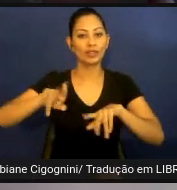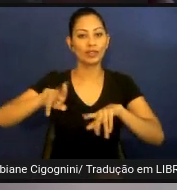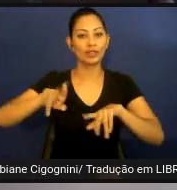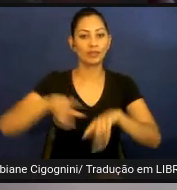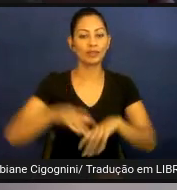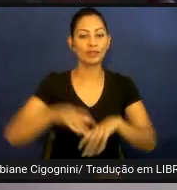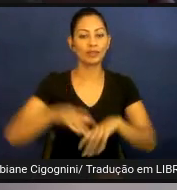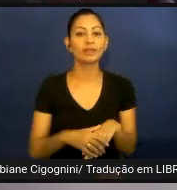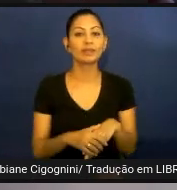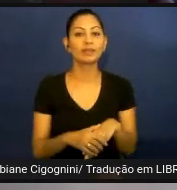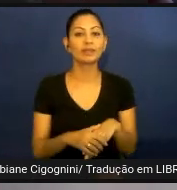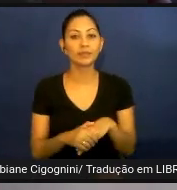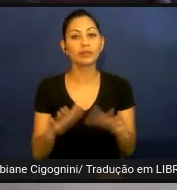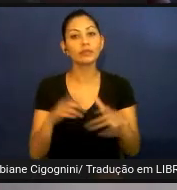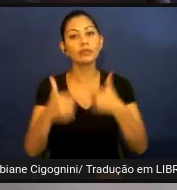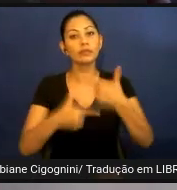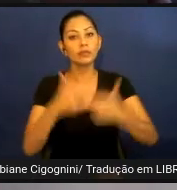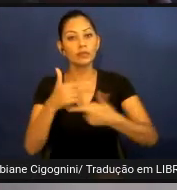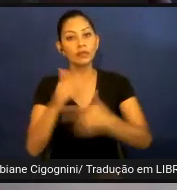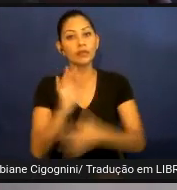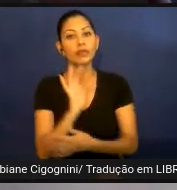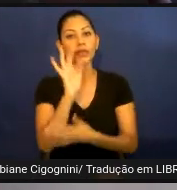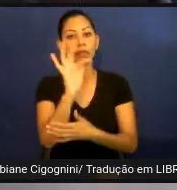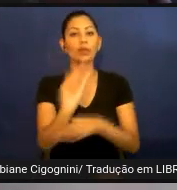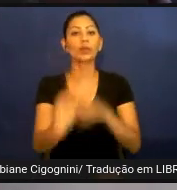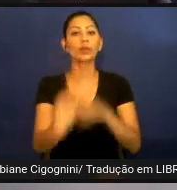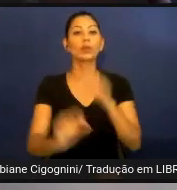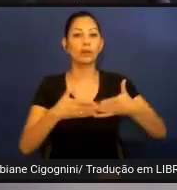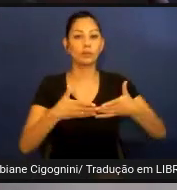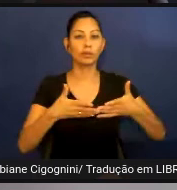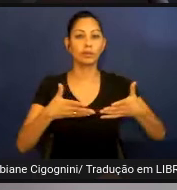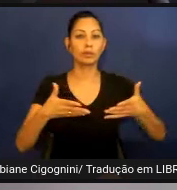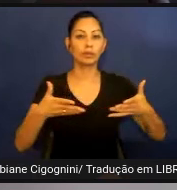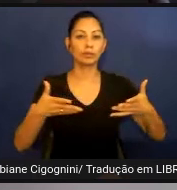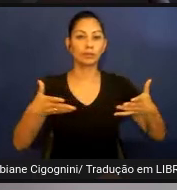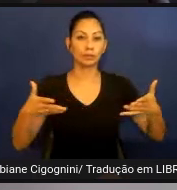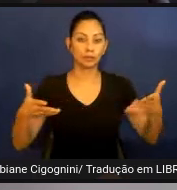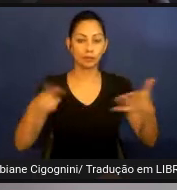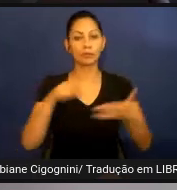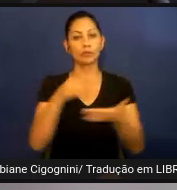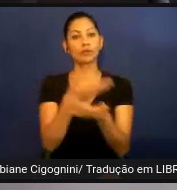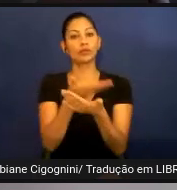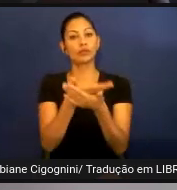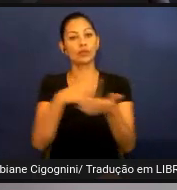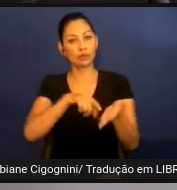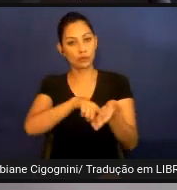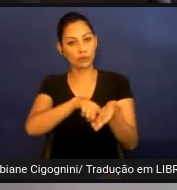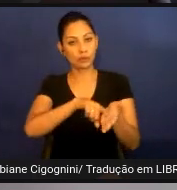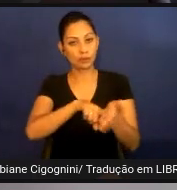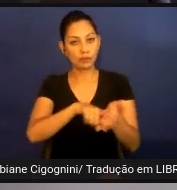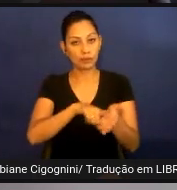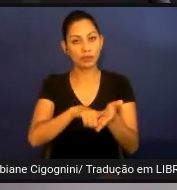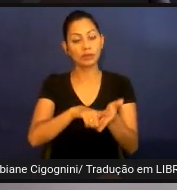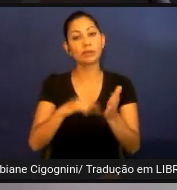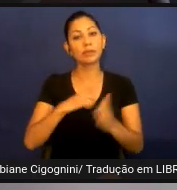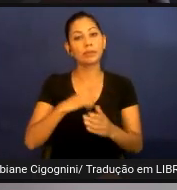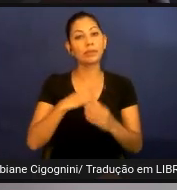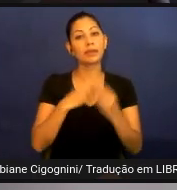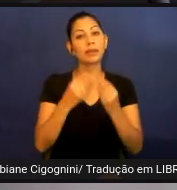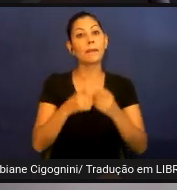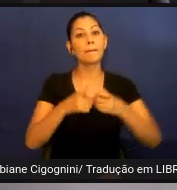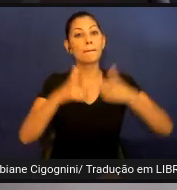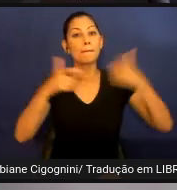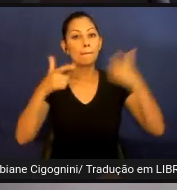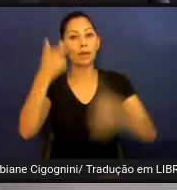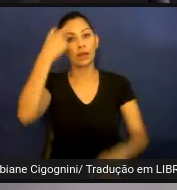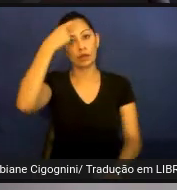para trabalhos futuros a gente pretendia expandir este estudo para conscientizar mais ouvintes sobre os redes